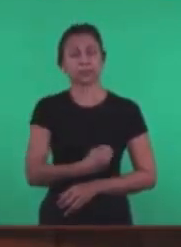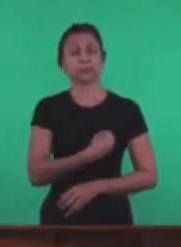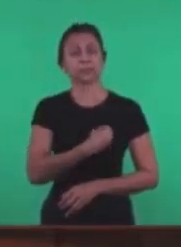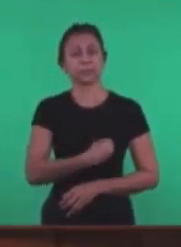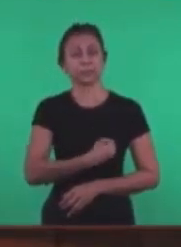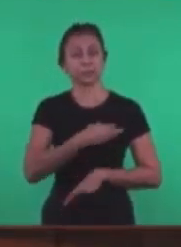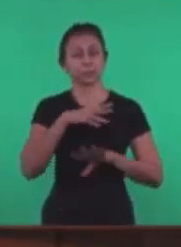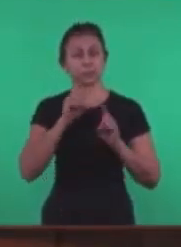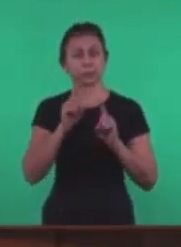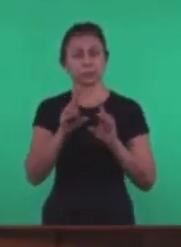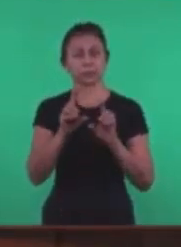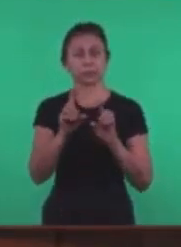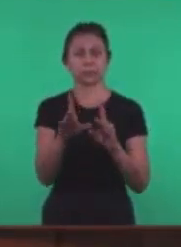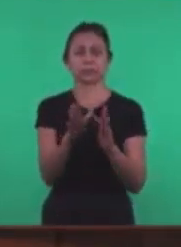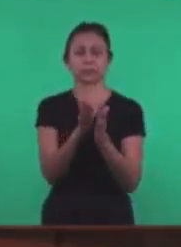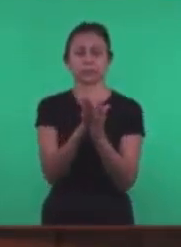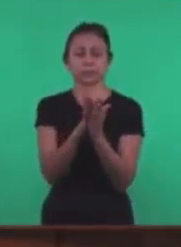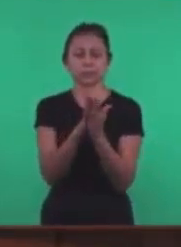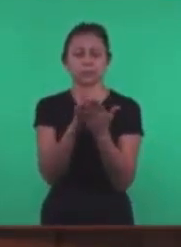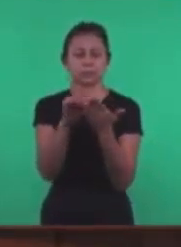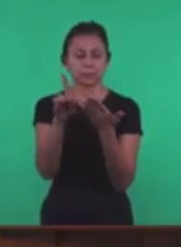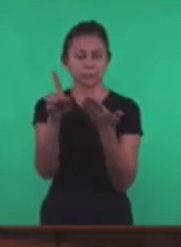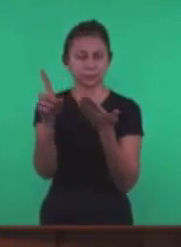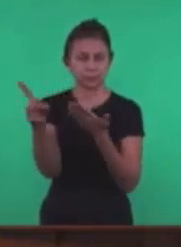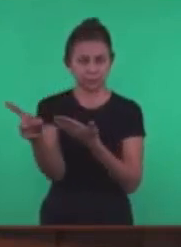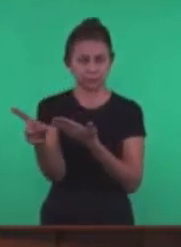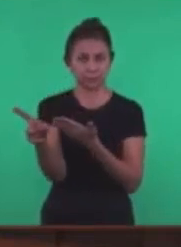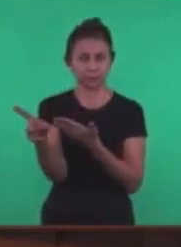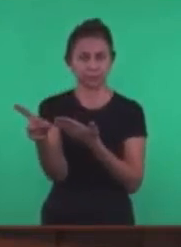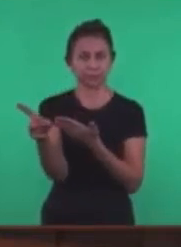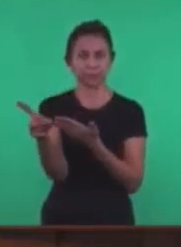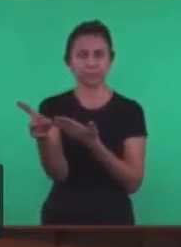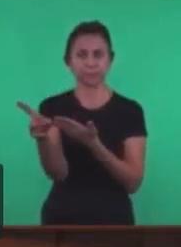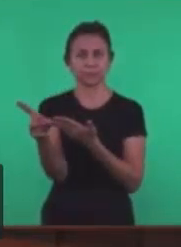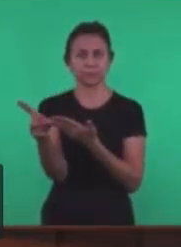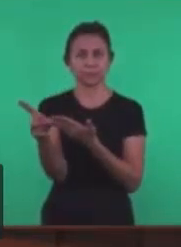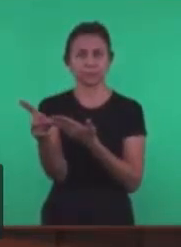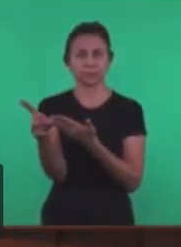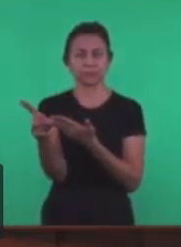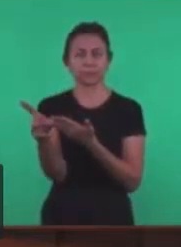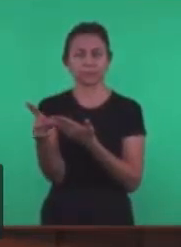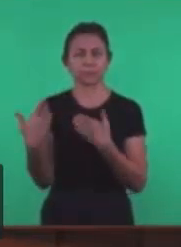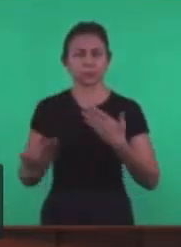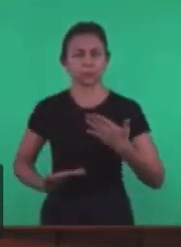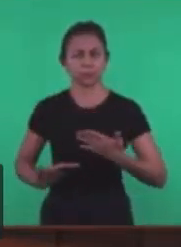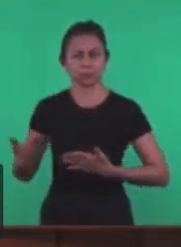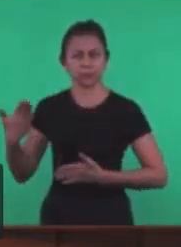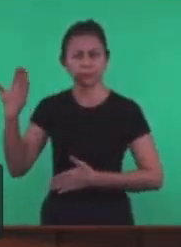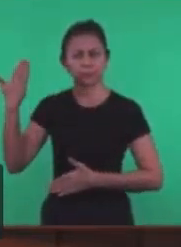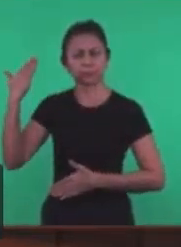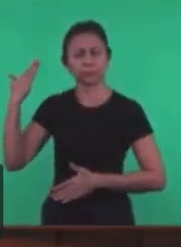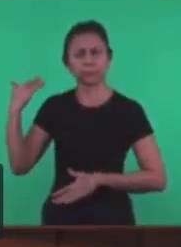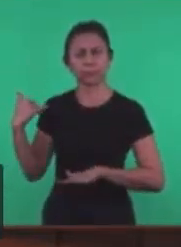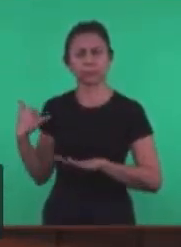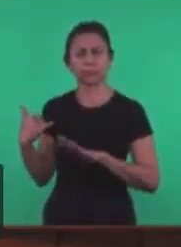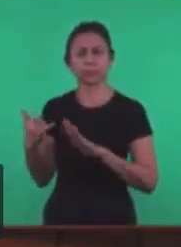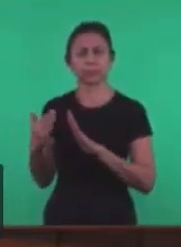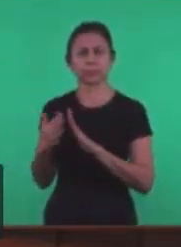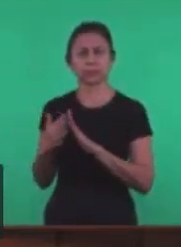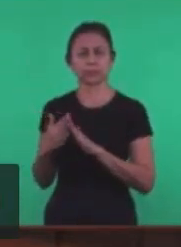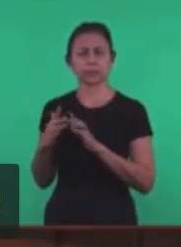Deus Ao ensino Dos Servos Que viveram Nos primeiros dias Da igreja Chamada